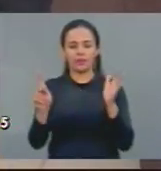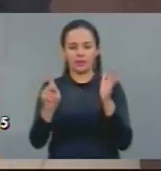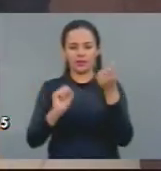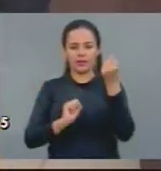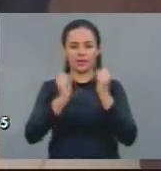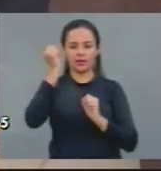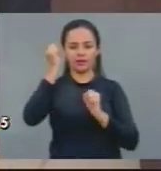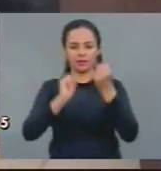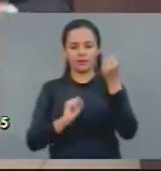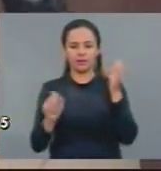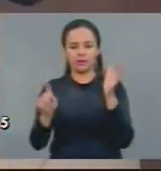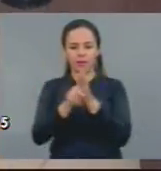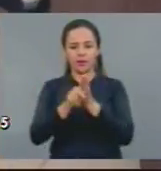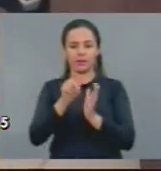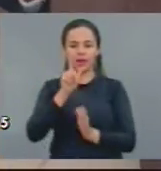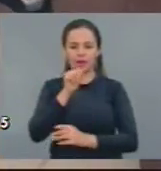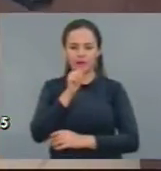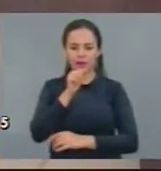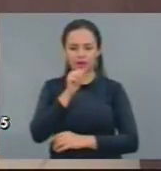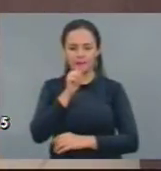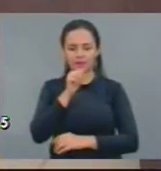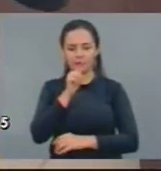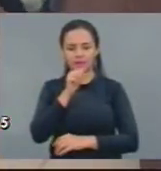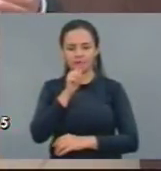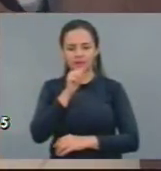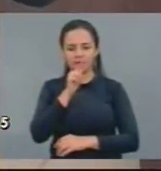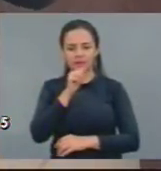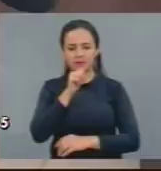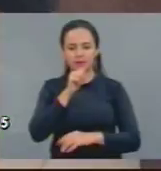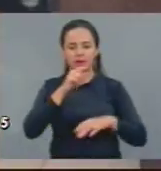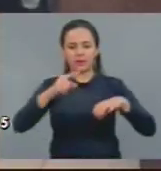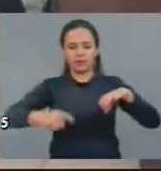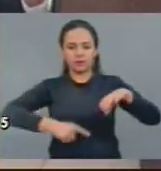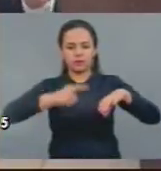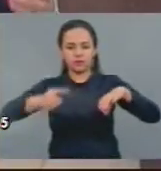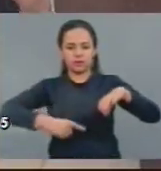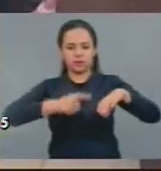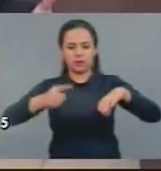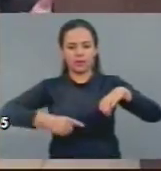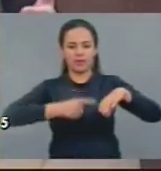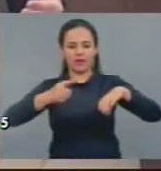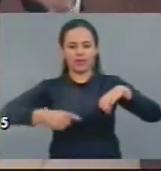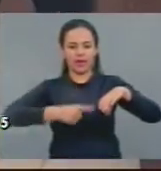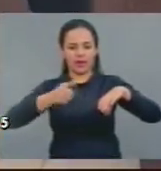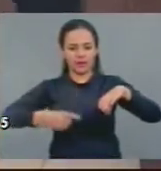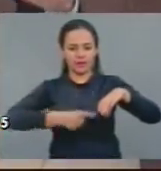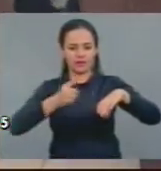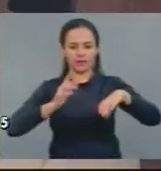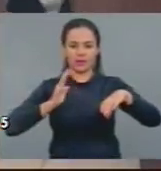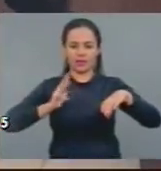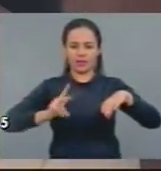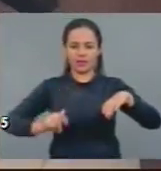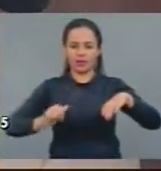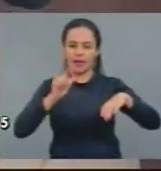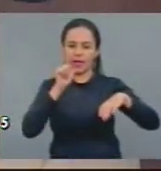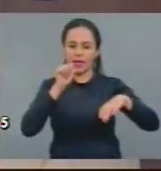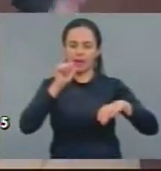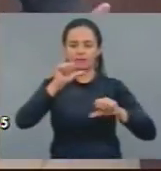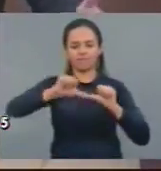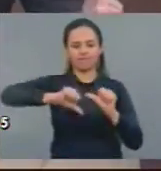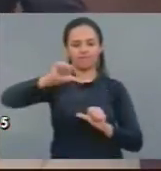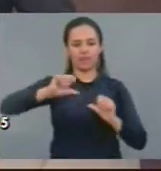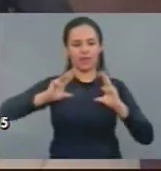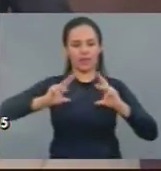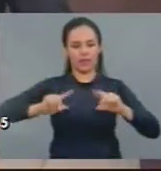reuso da água? Deputados, vamos entrar em colapso. E aí, algumas decisões têm que ser